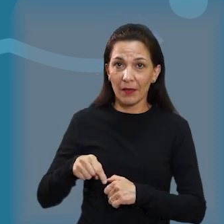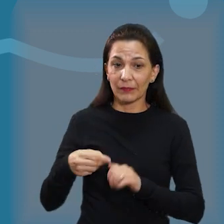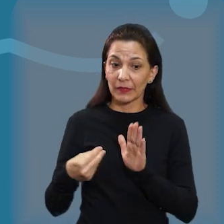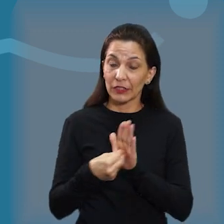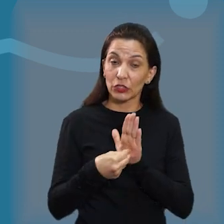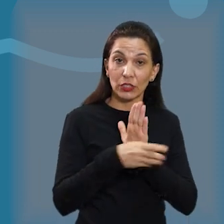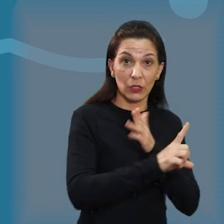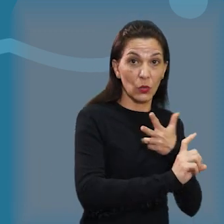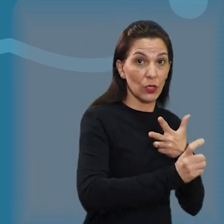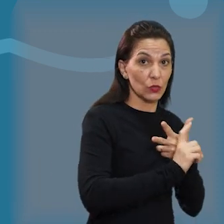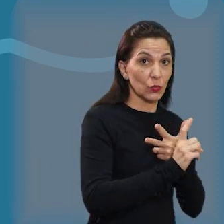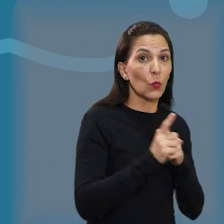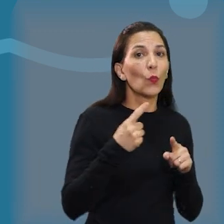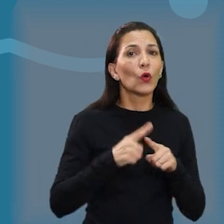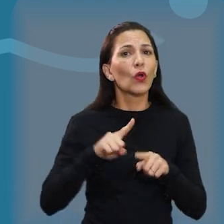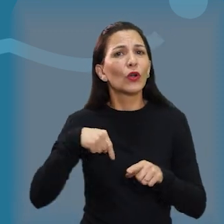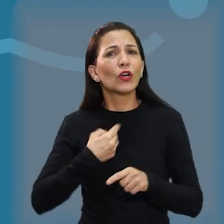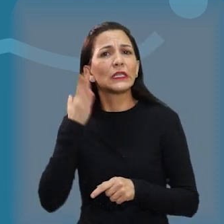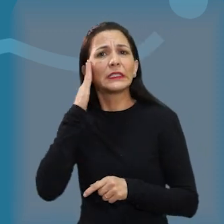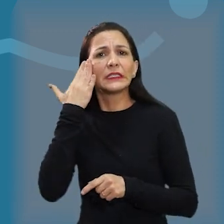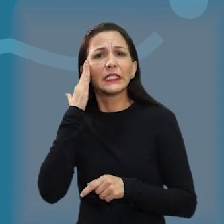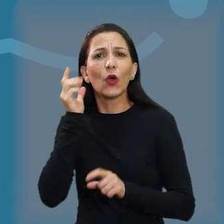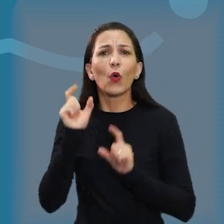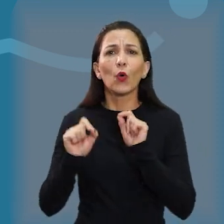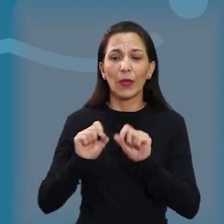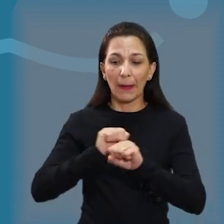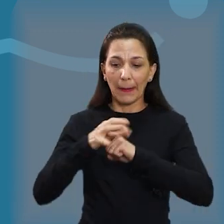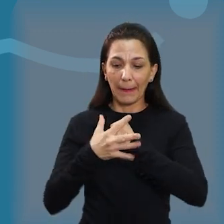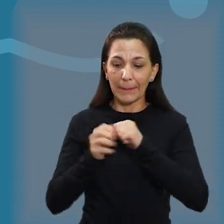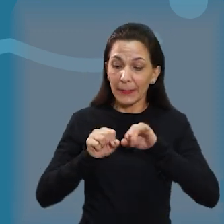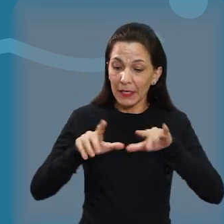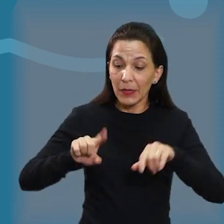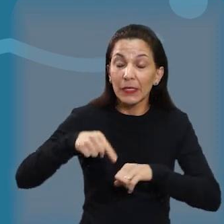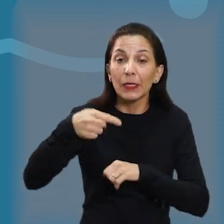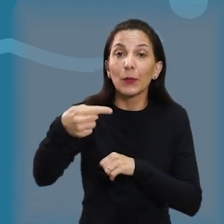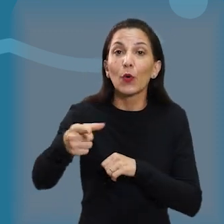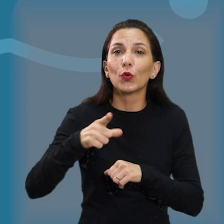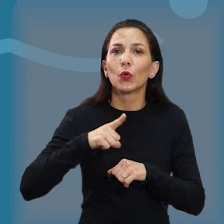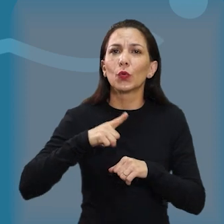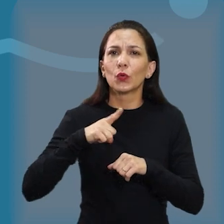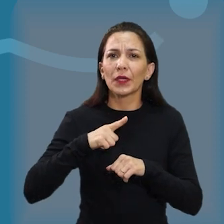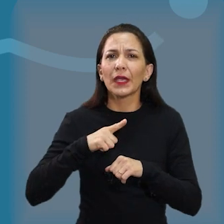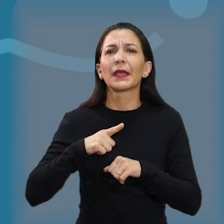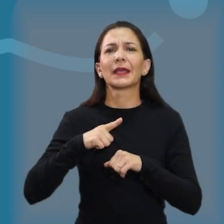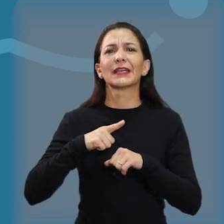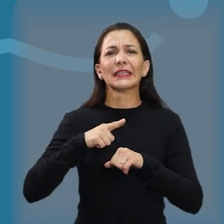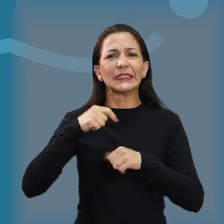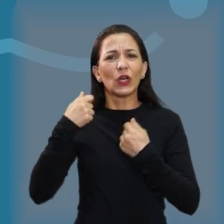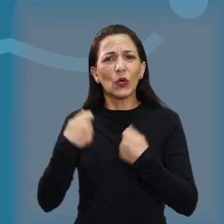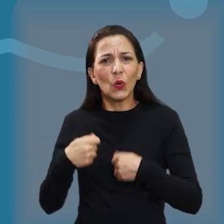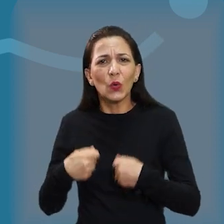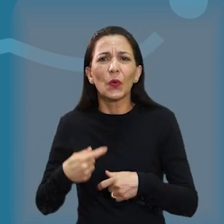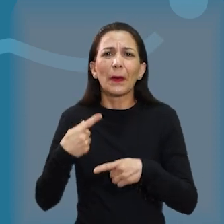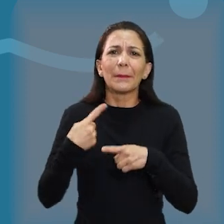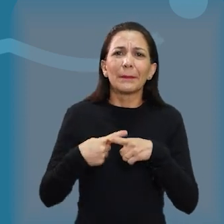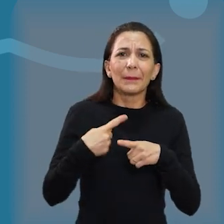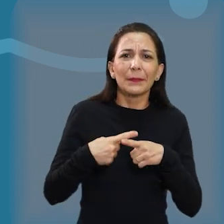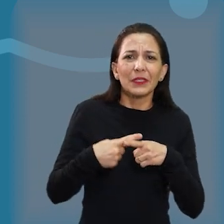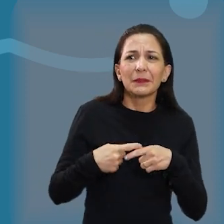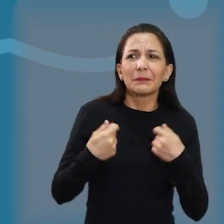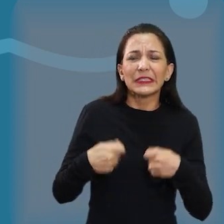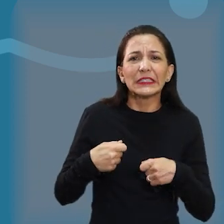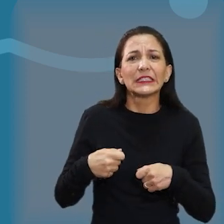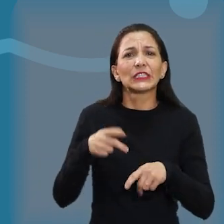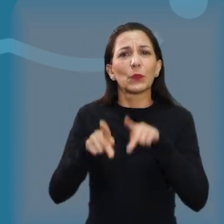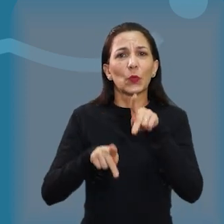indicação em questão porque nós entendemos que no processo pós pandemia, muitas, muitas necessidades